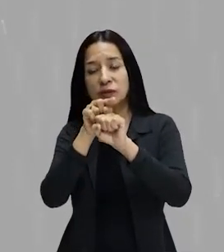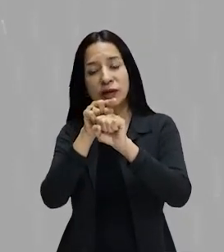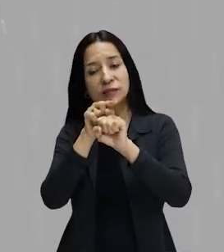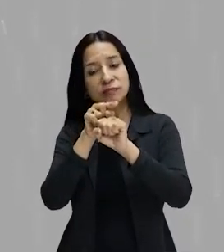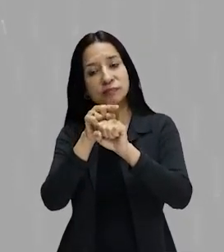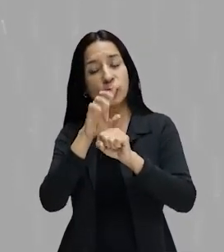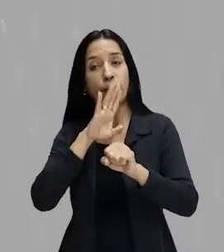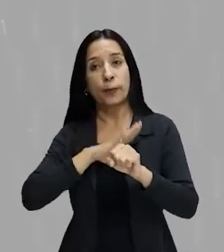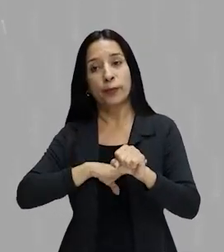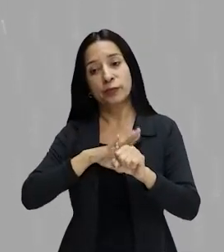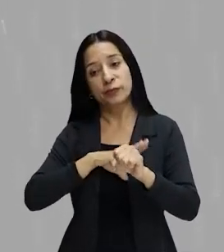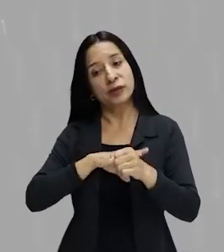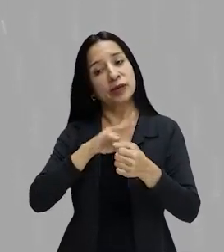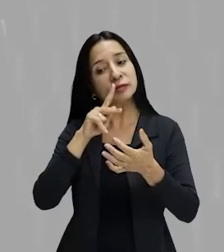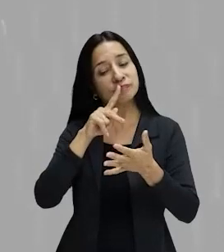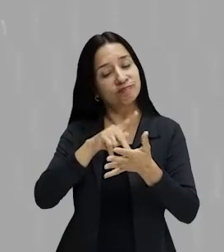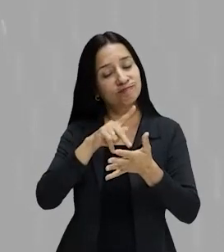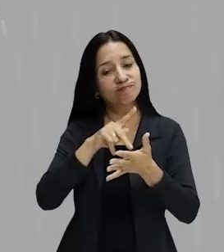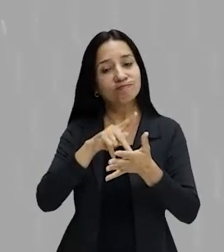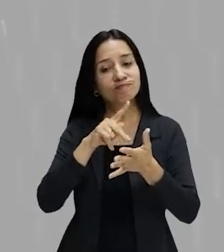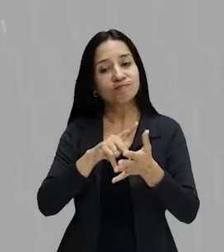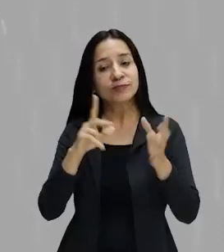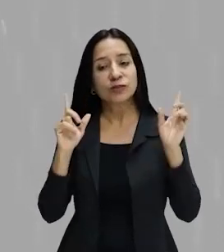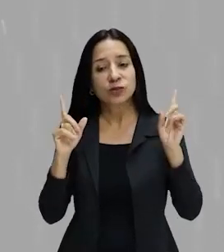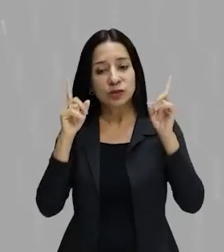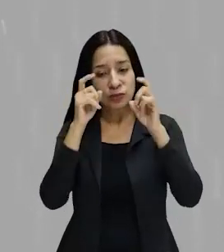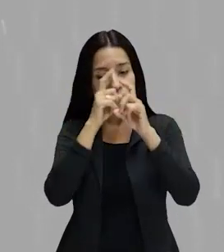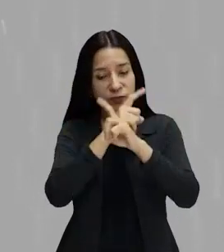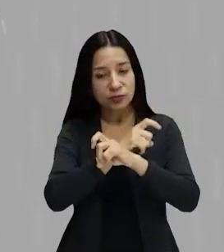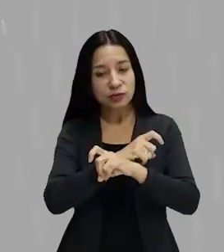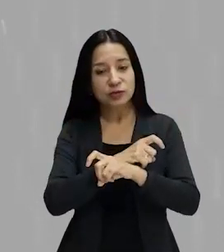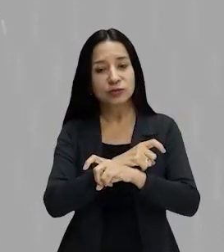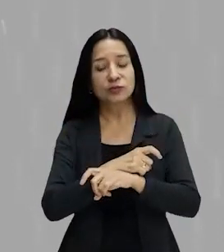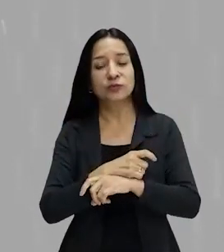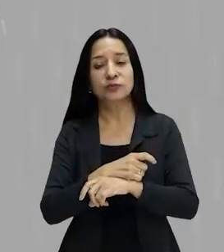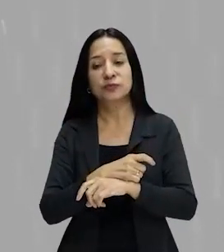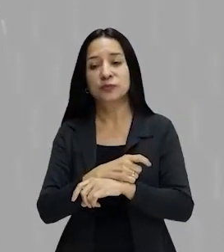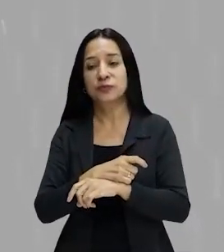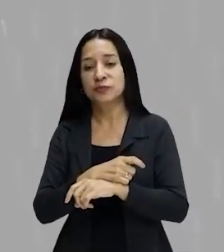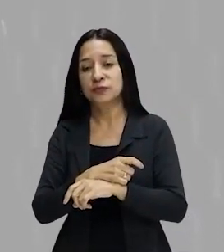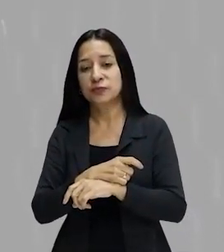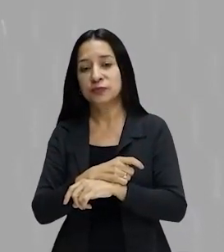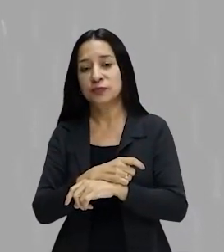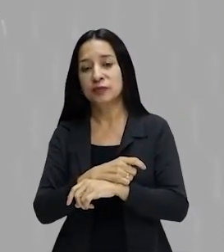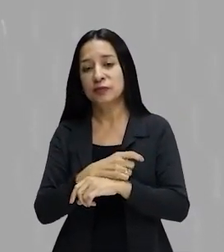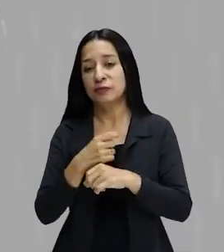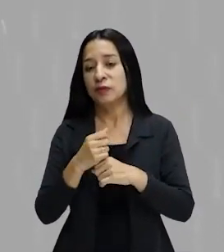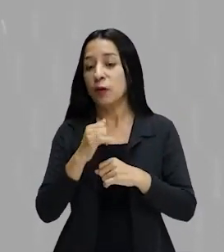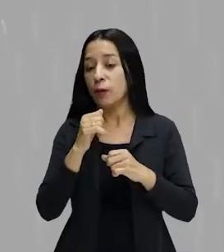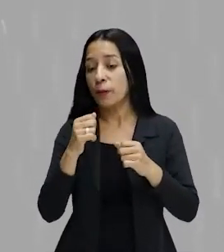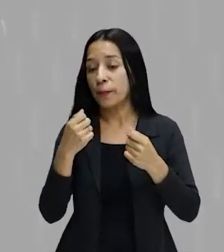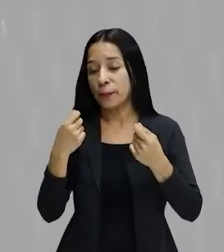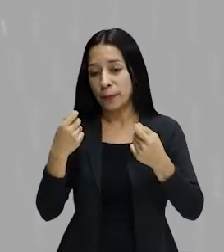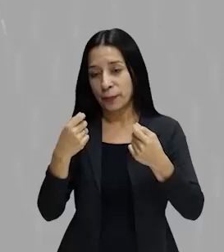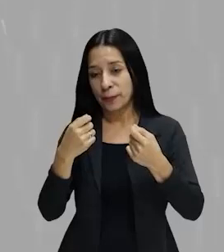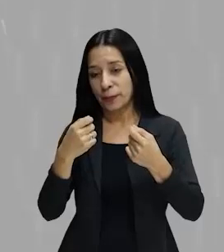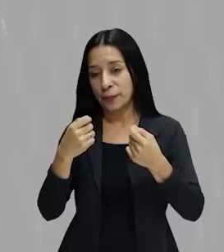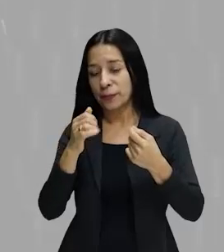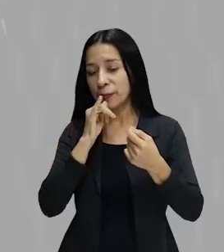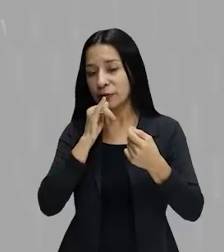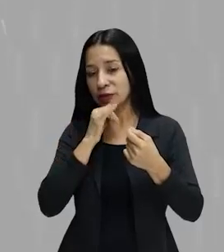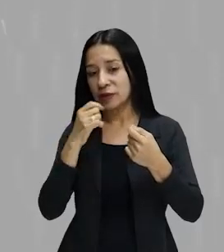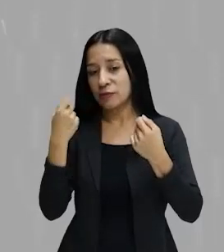complexa. Quando nós estudamos acentuação gráfica e também acento grave. Existem algumas